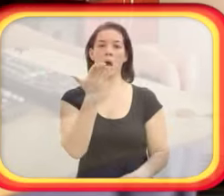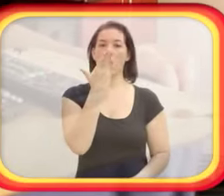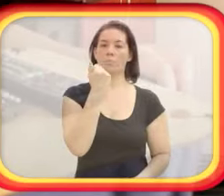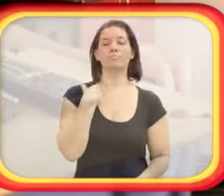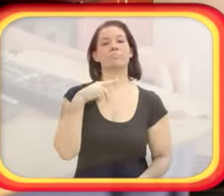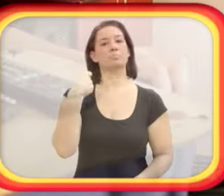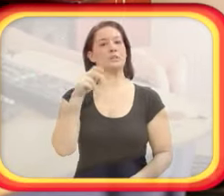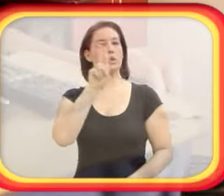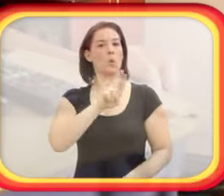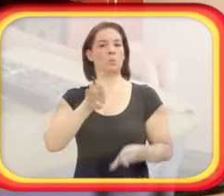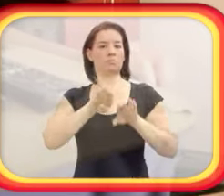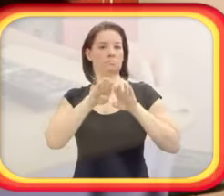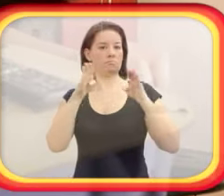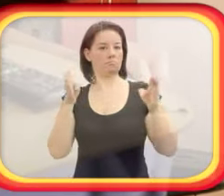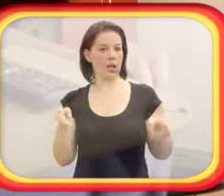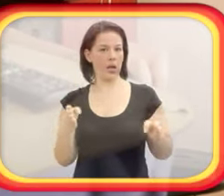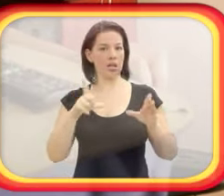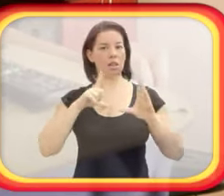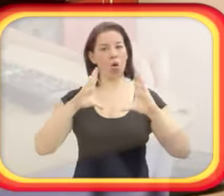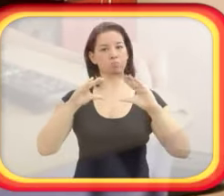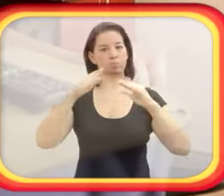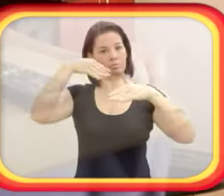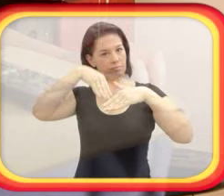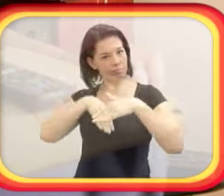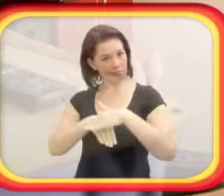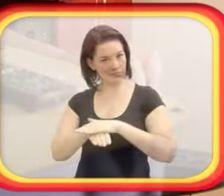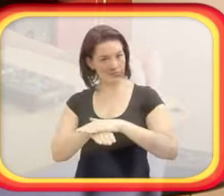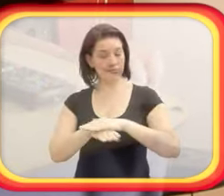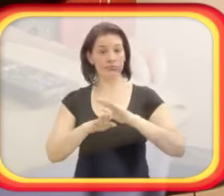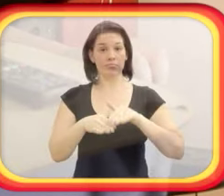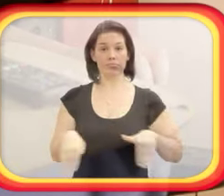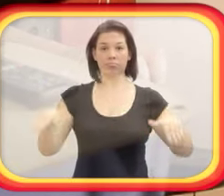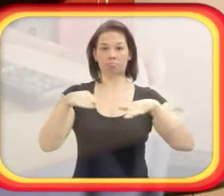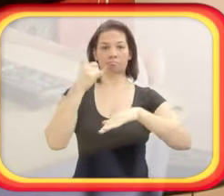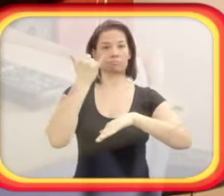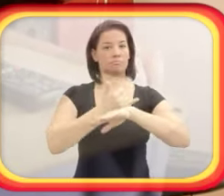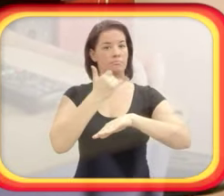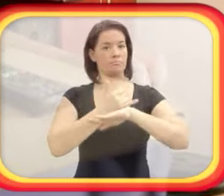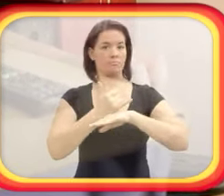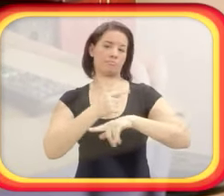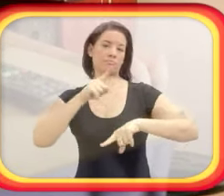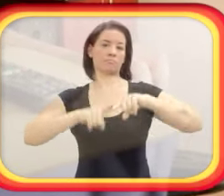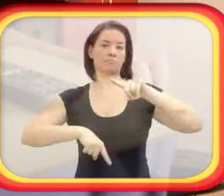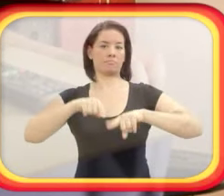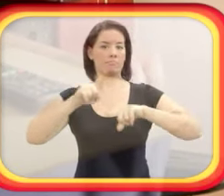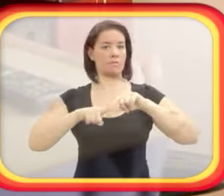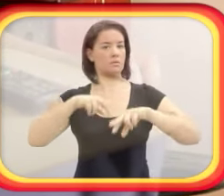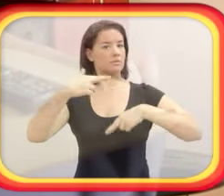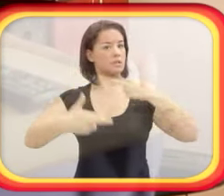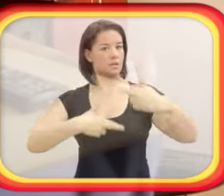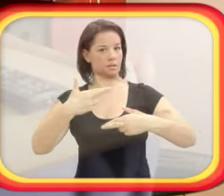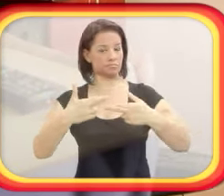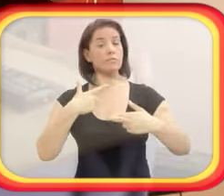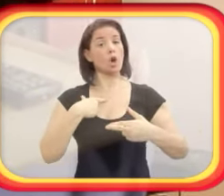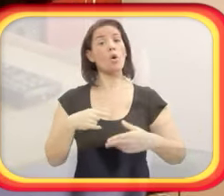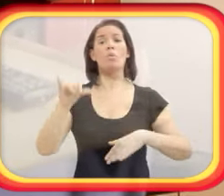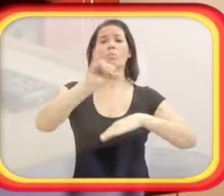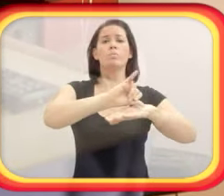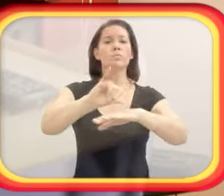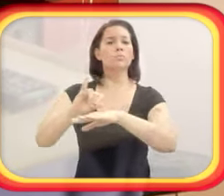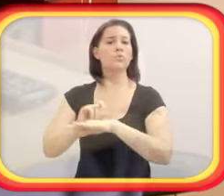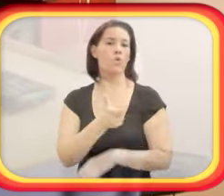e para almoçar, eu utilizo uma mesinha com uma colchoada embaixo, e